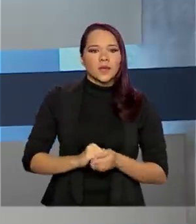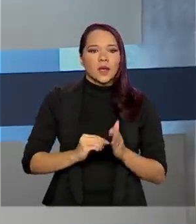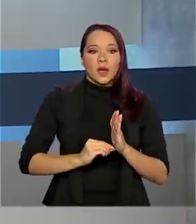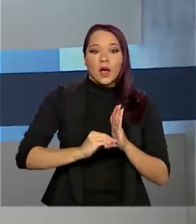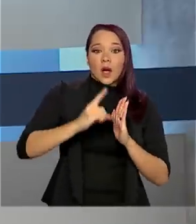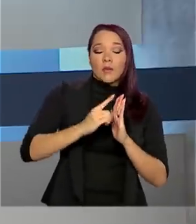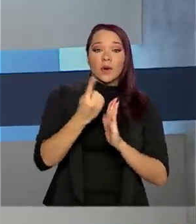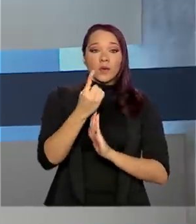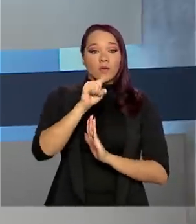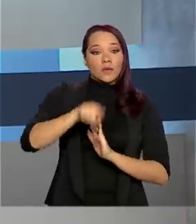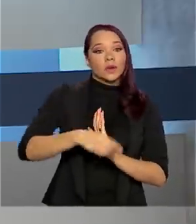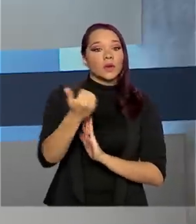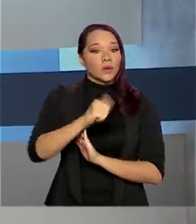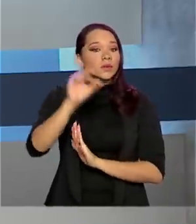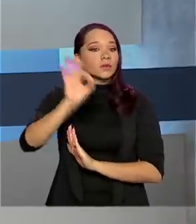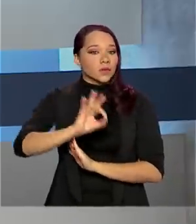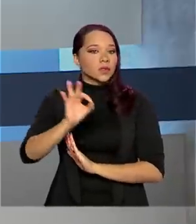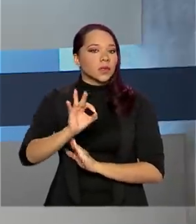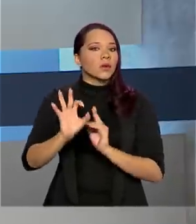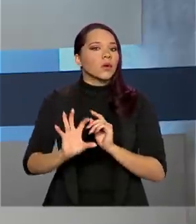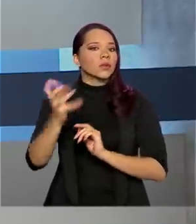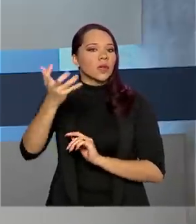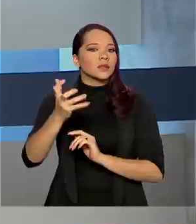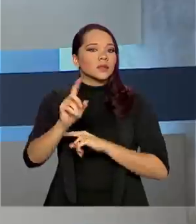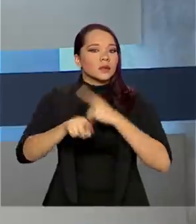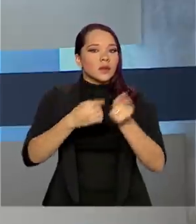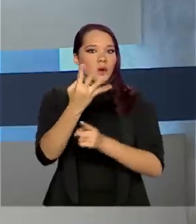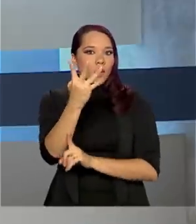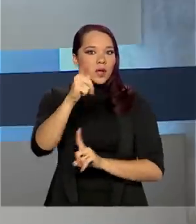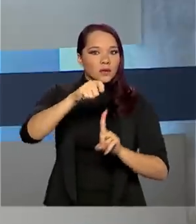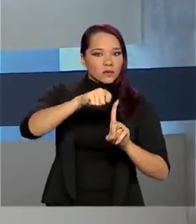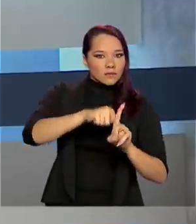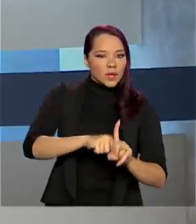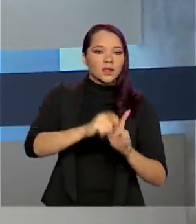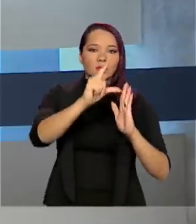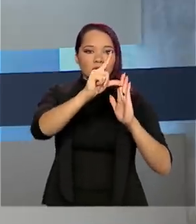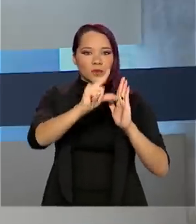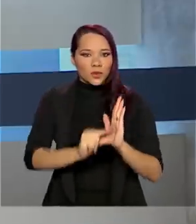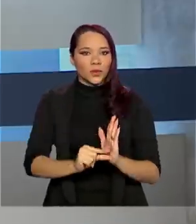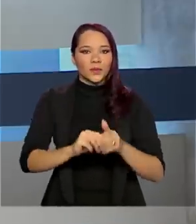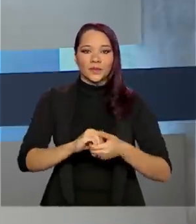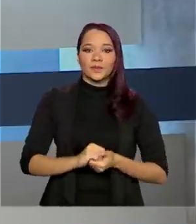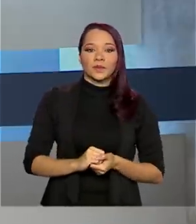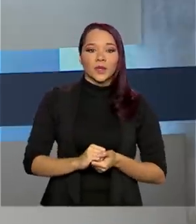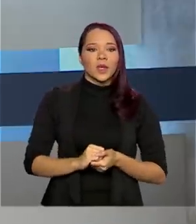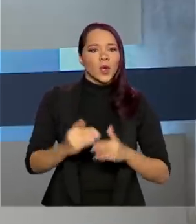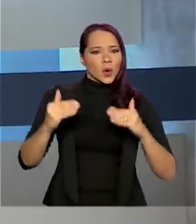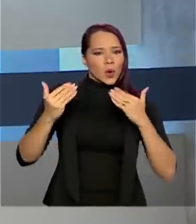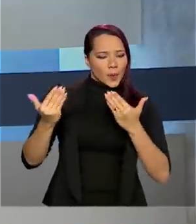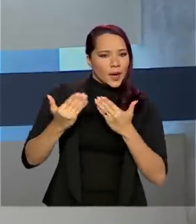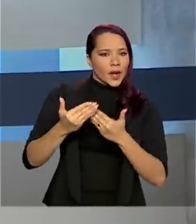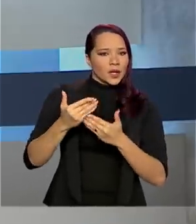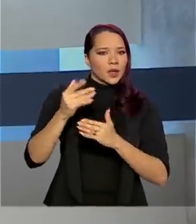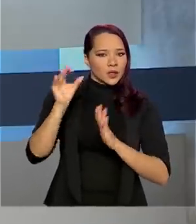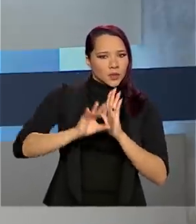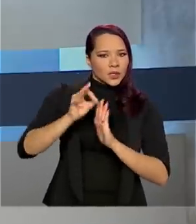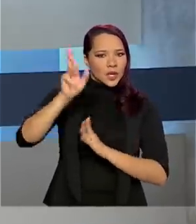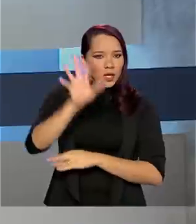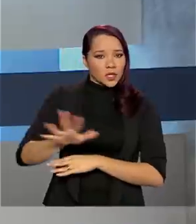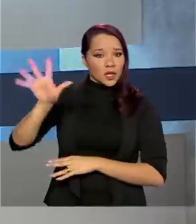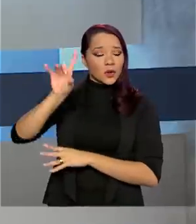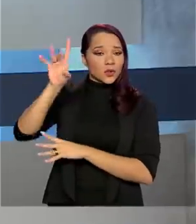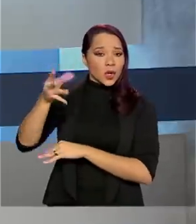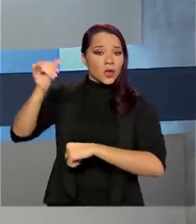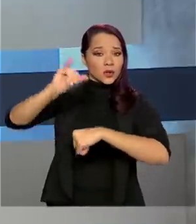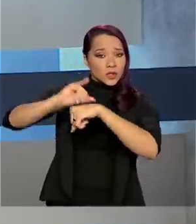de 1,11% ocorre após quatro meses de quedas. Em relação aos índices regionais, apenas a região